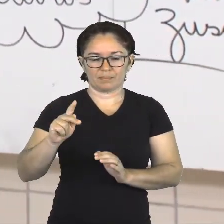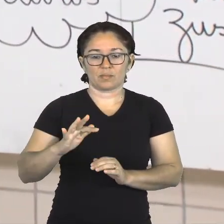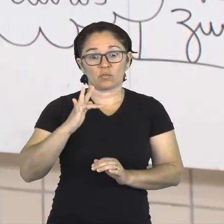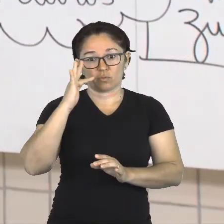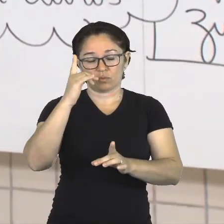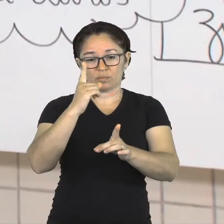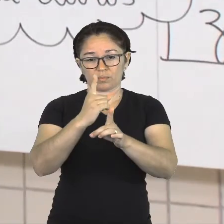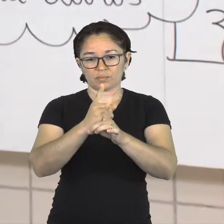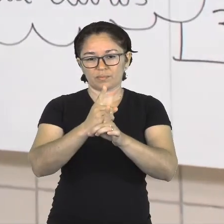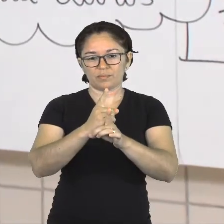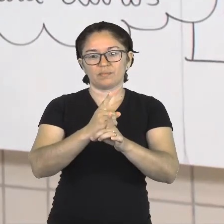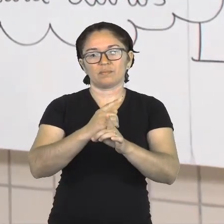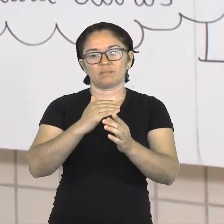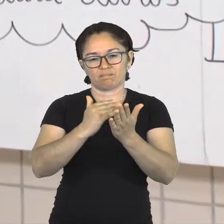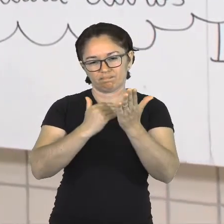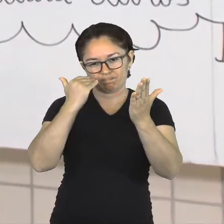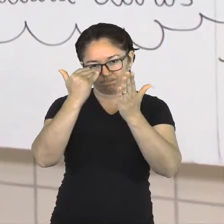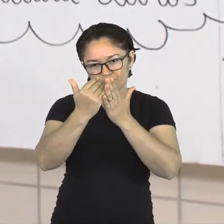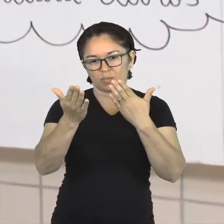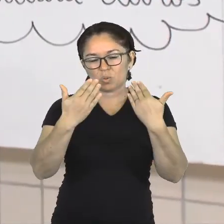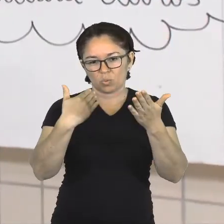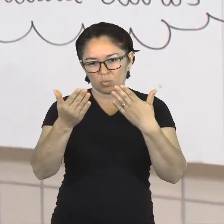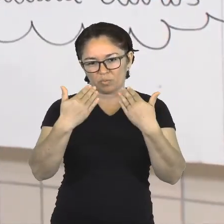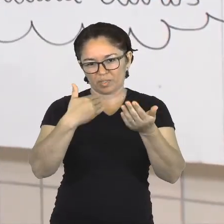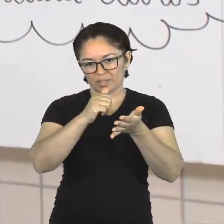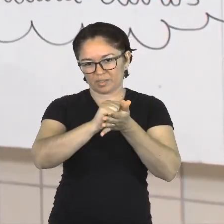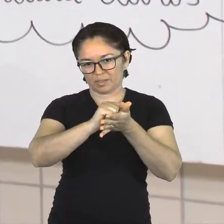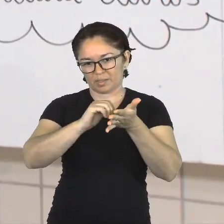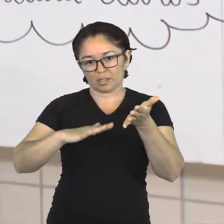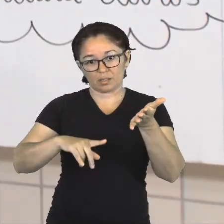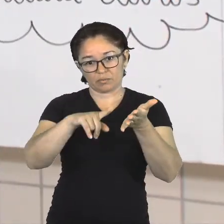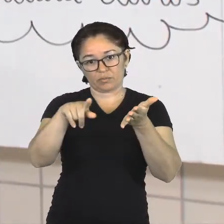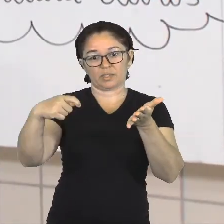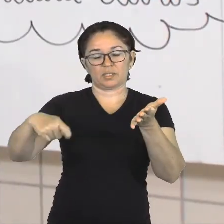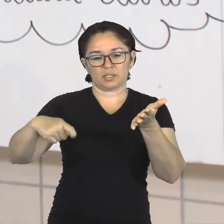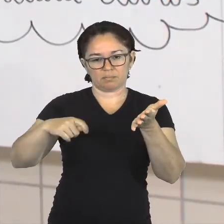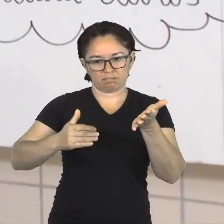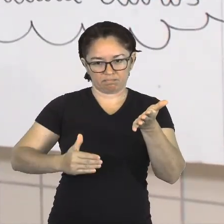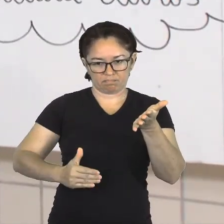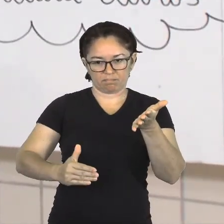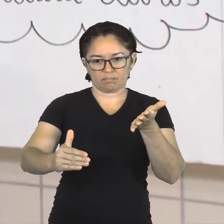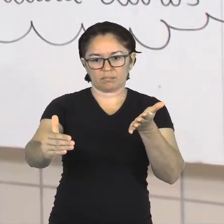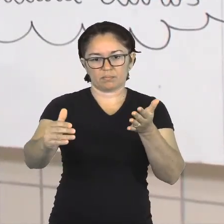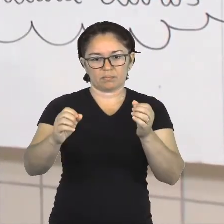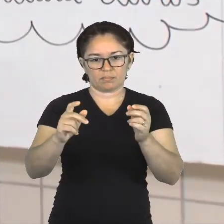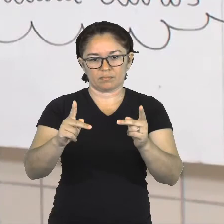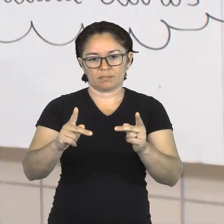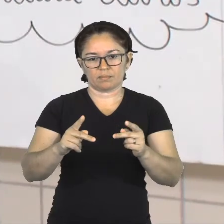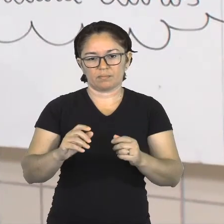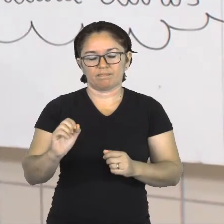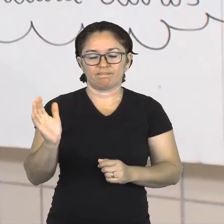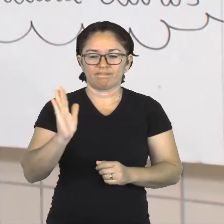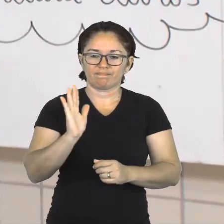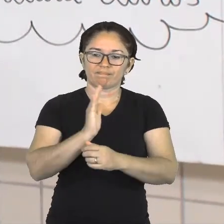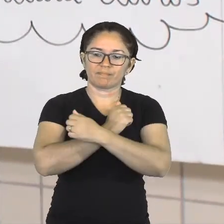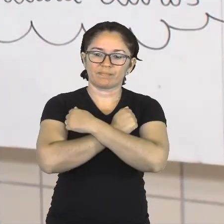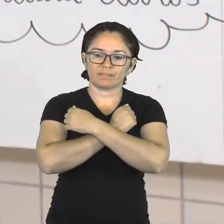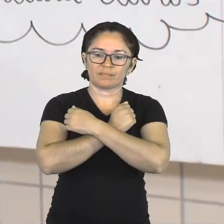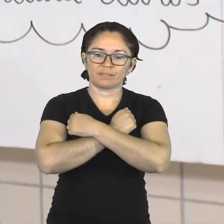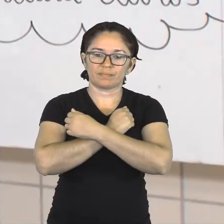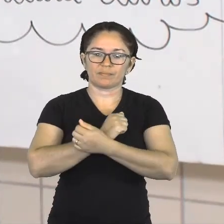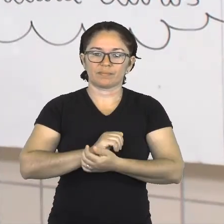próxima aula, a vai dialogar mais um pouquinho sobre as atividades que vocês vão ter que fazer a partir dessa leitura. Certo? Um abraço